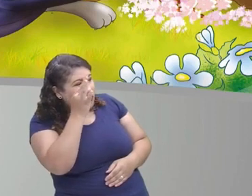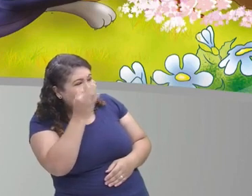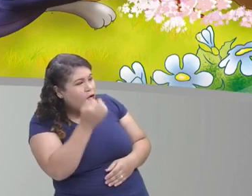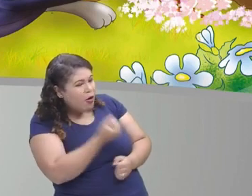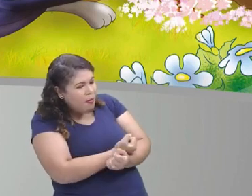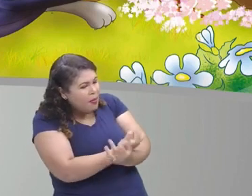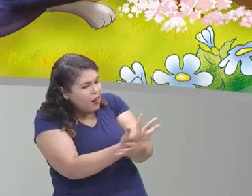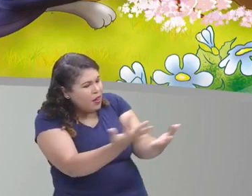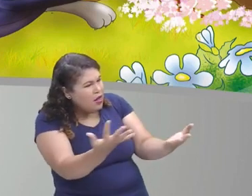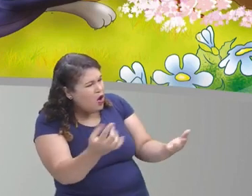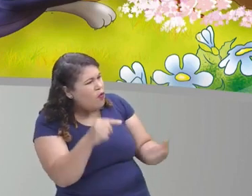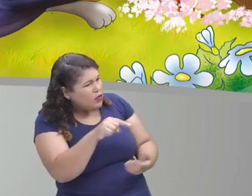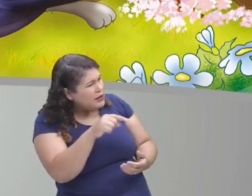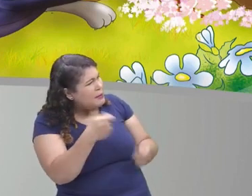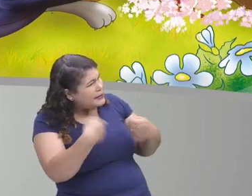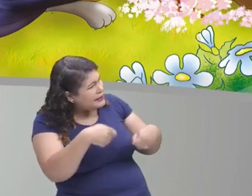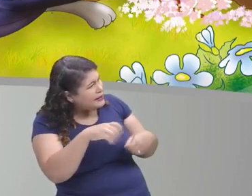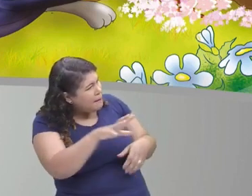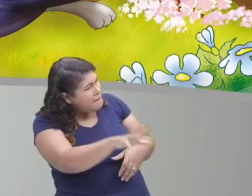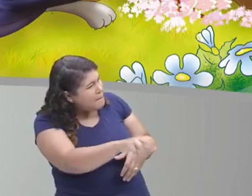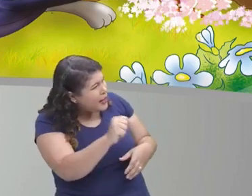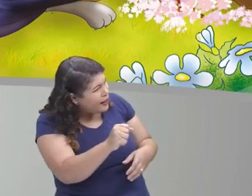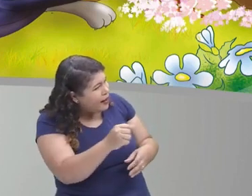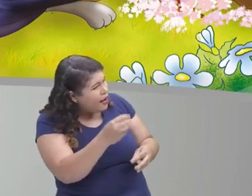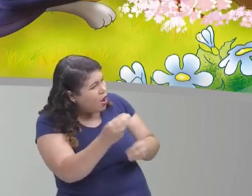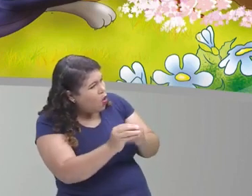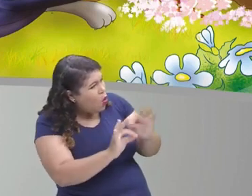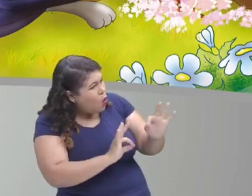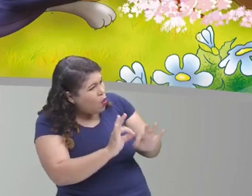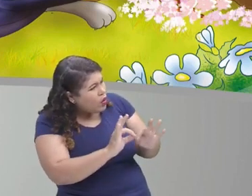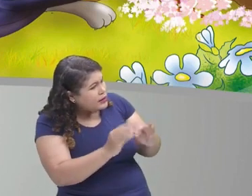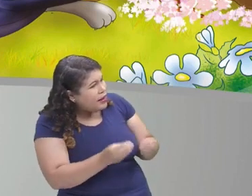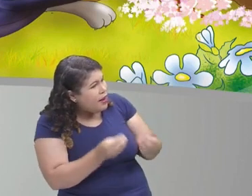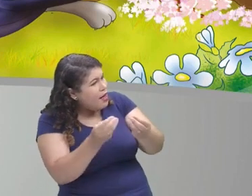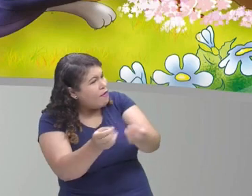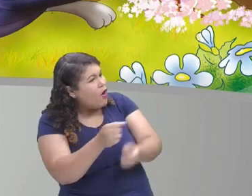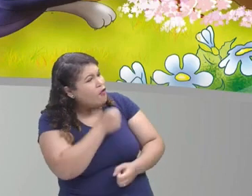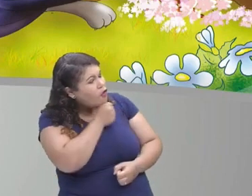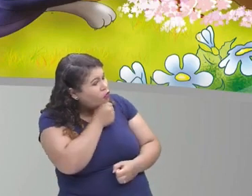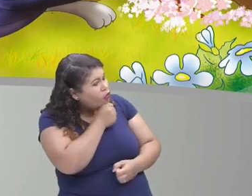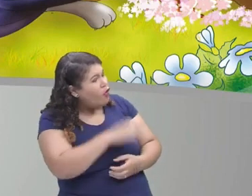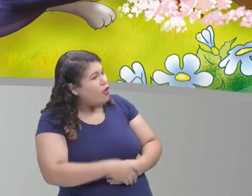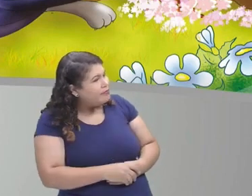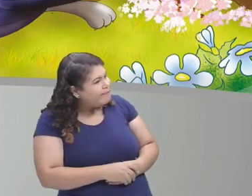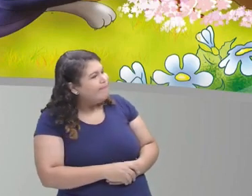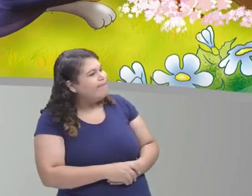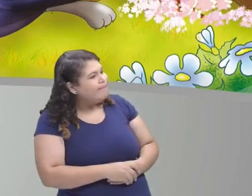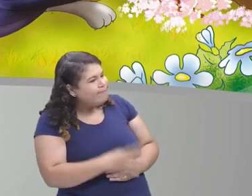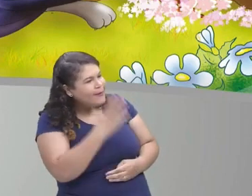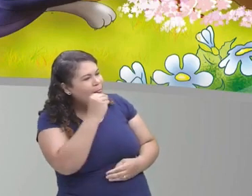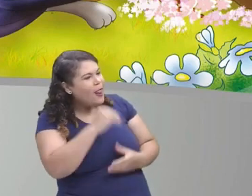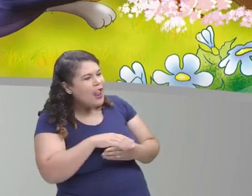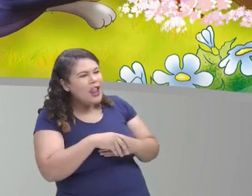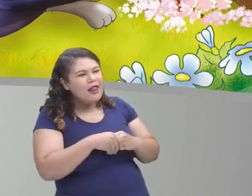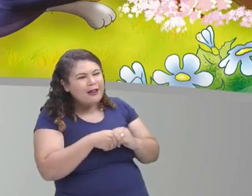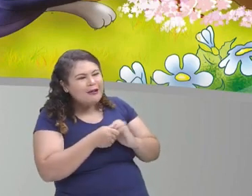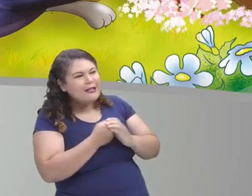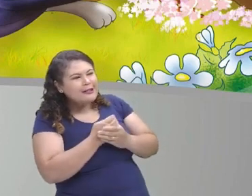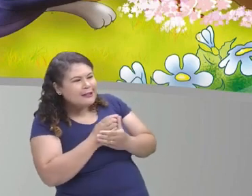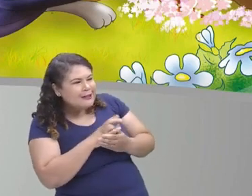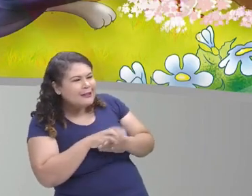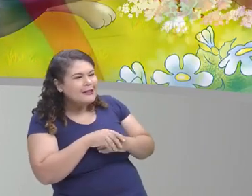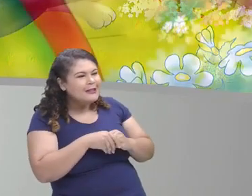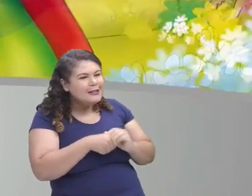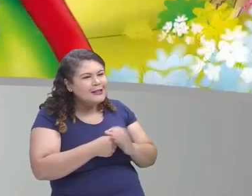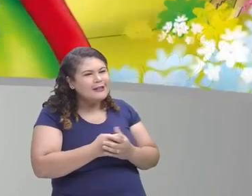Por que você não pega algumas delas para sua vovó? Foi o que o lobo mal disse para a Chapeuzinho